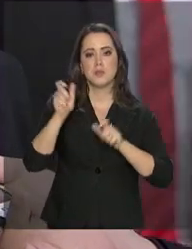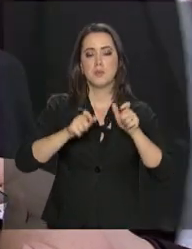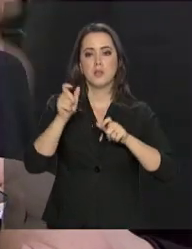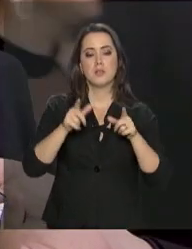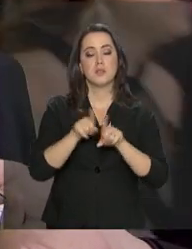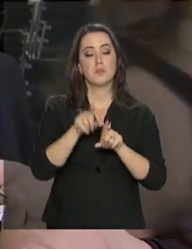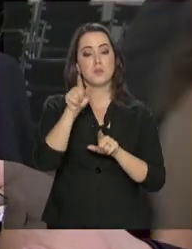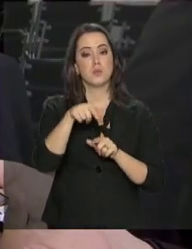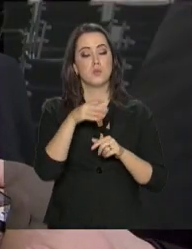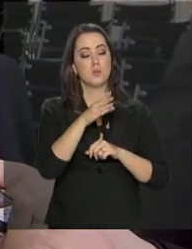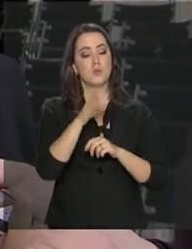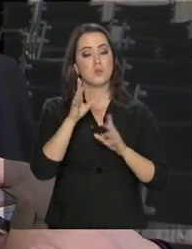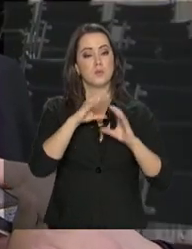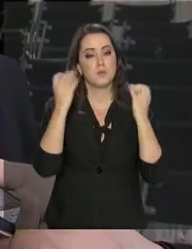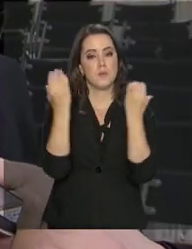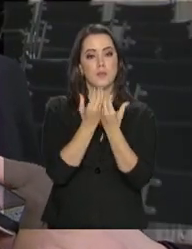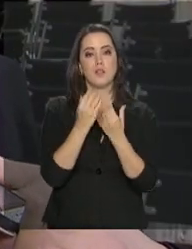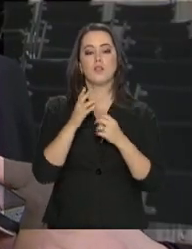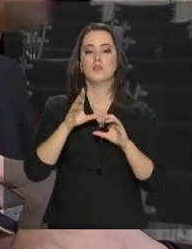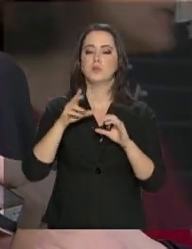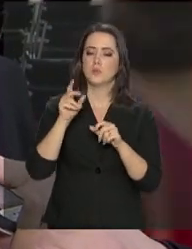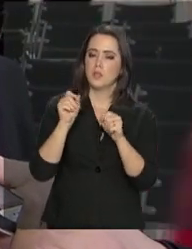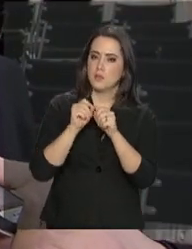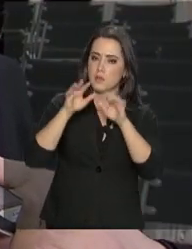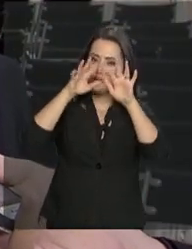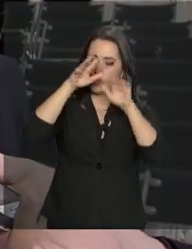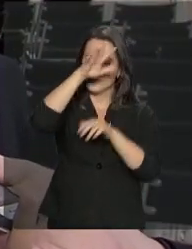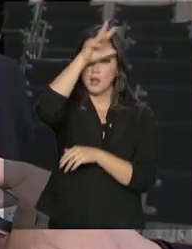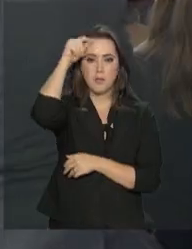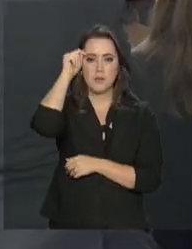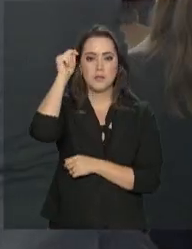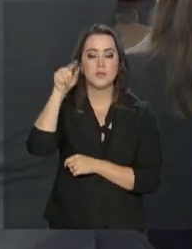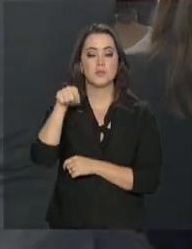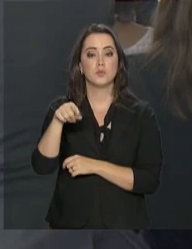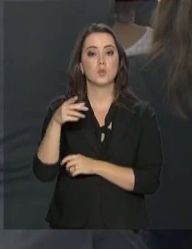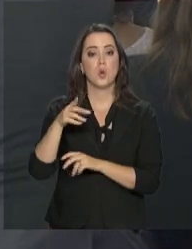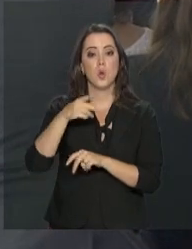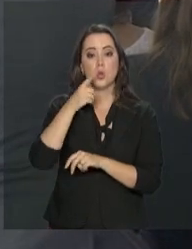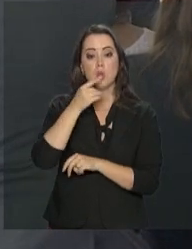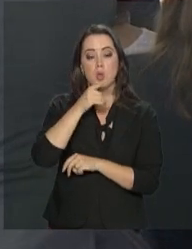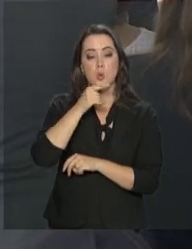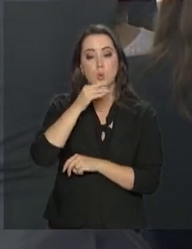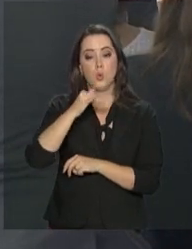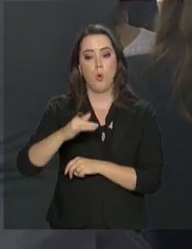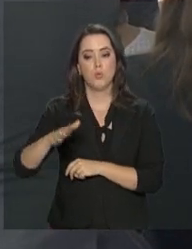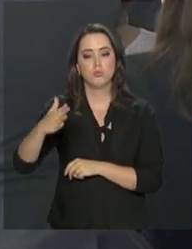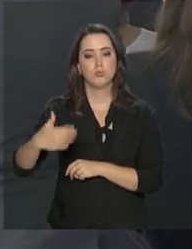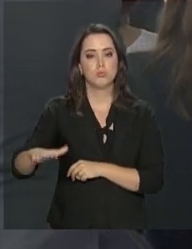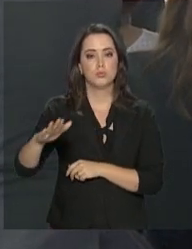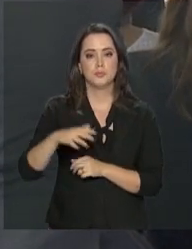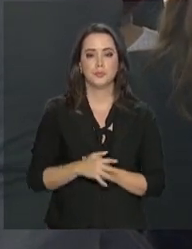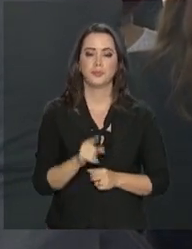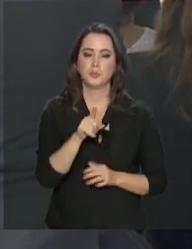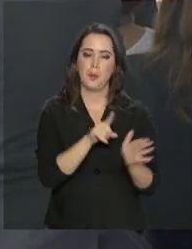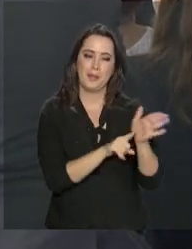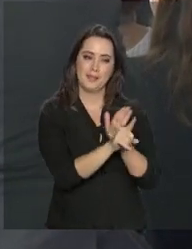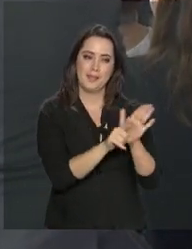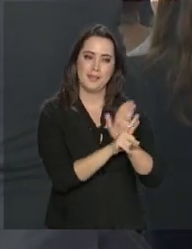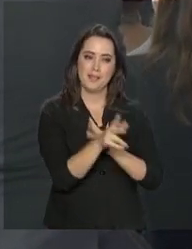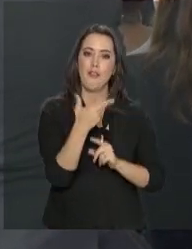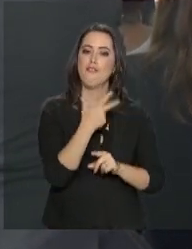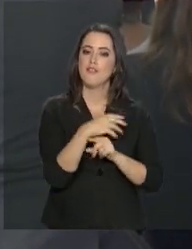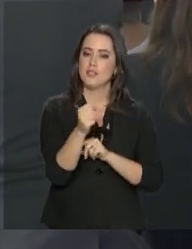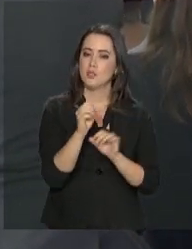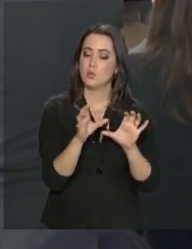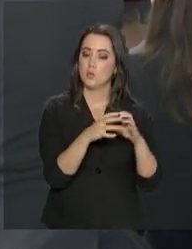comunidades rurais vêm fazendo na Amazônia, em especial no Médio Juruá. Estas pesquisas inovadoras estão entre as vencedoras